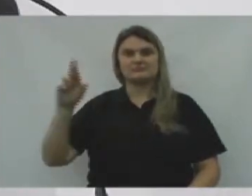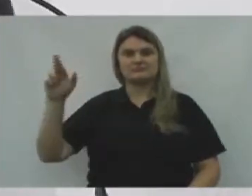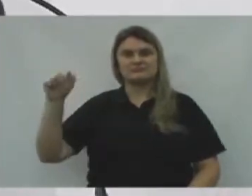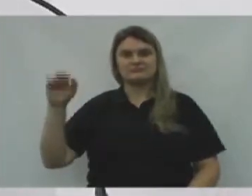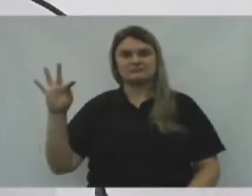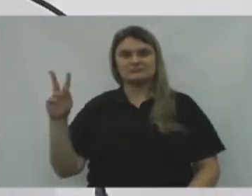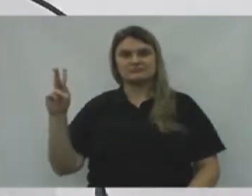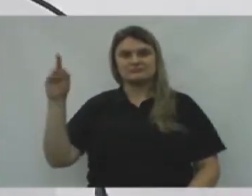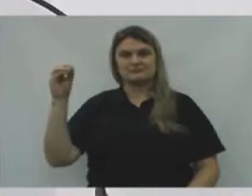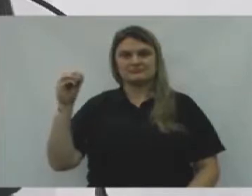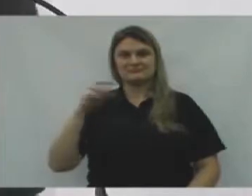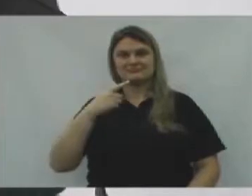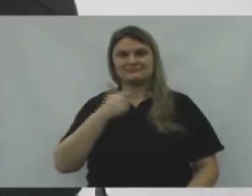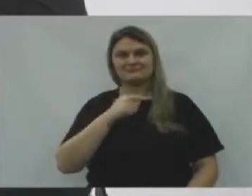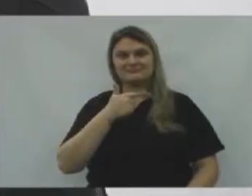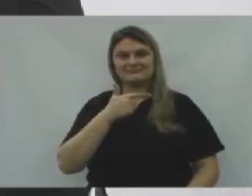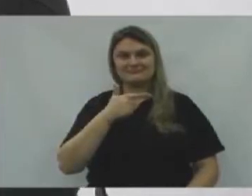querido.